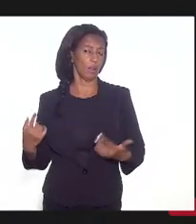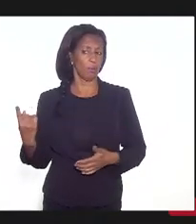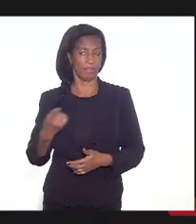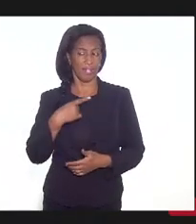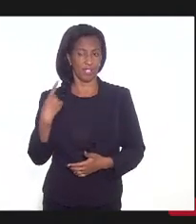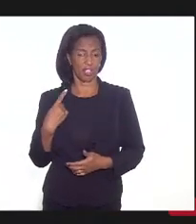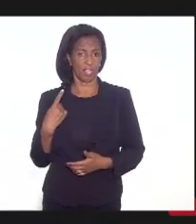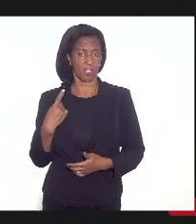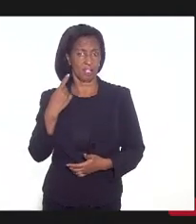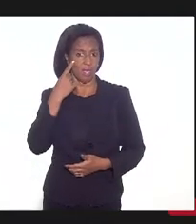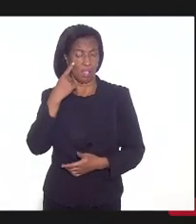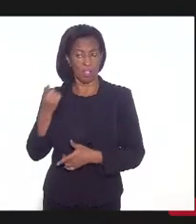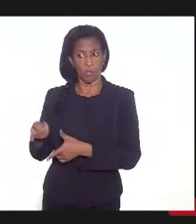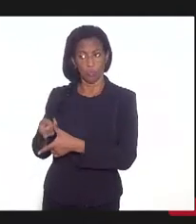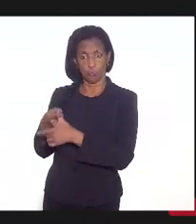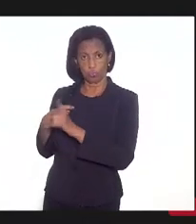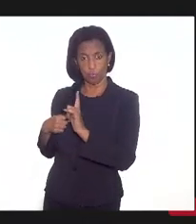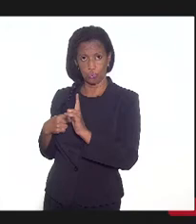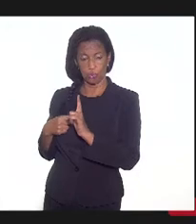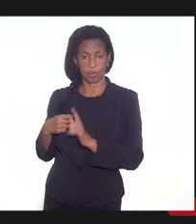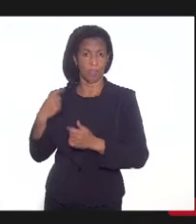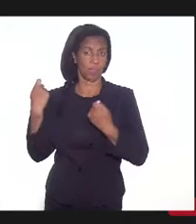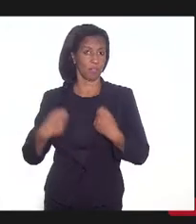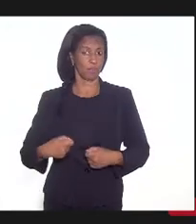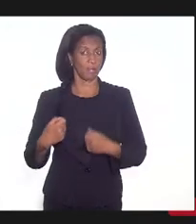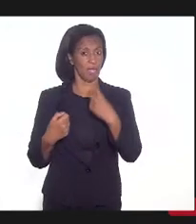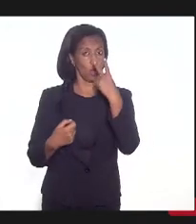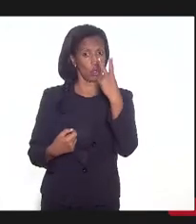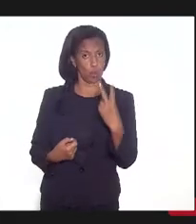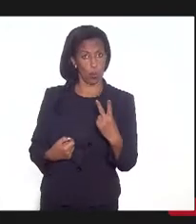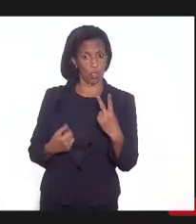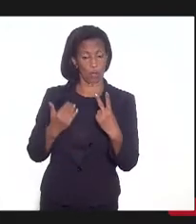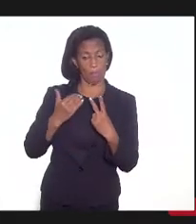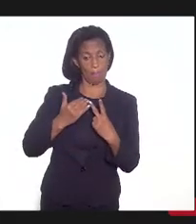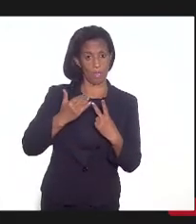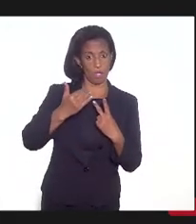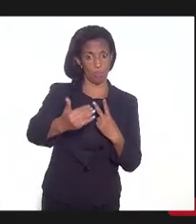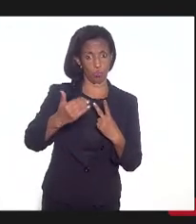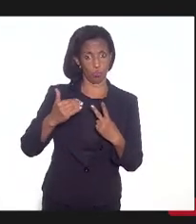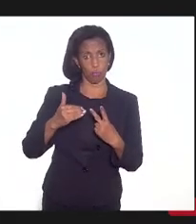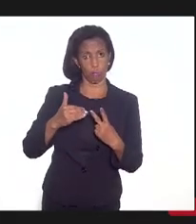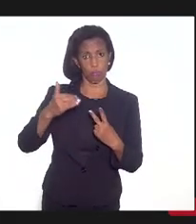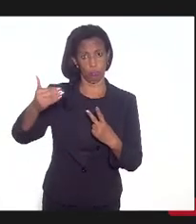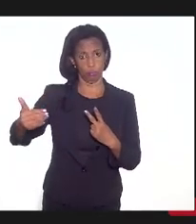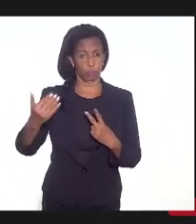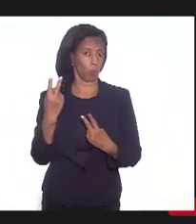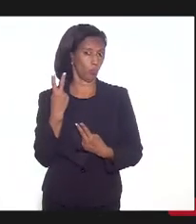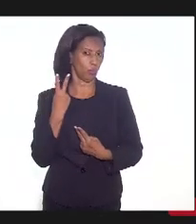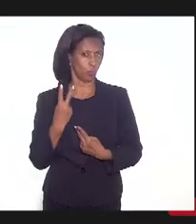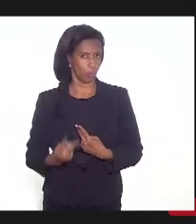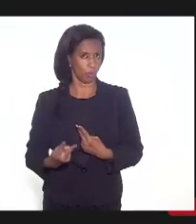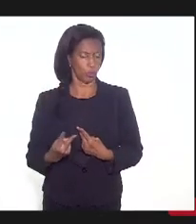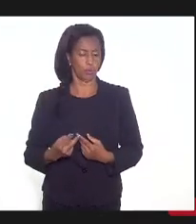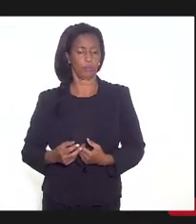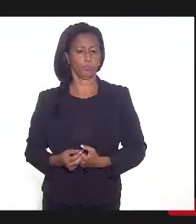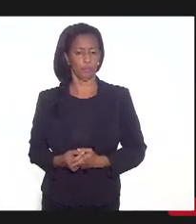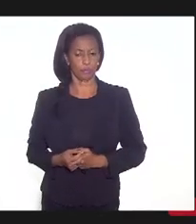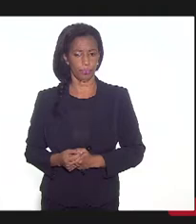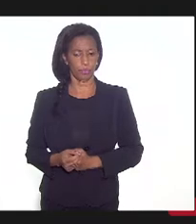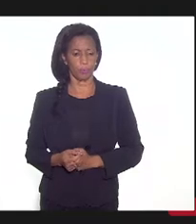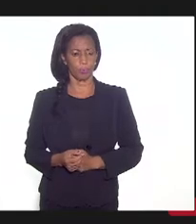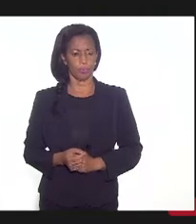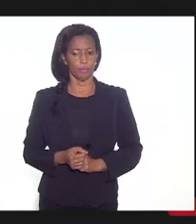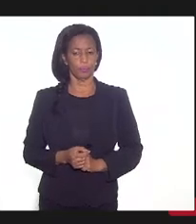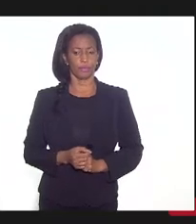inadimplente, na realidade, a gente tem que ter dois períodos, e a gente será dois períodos